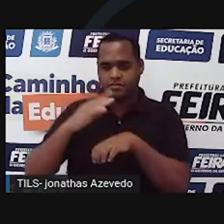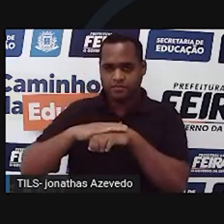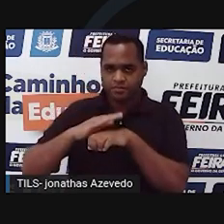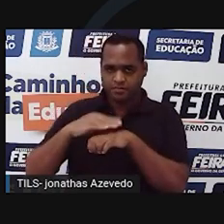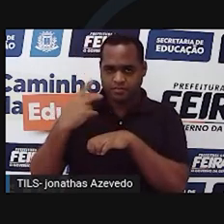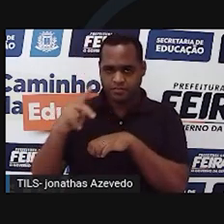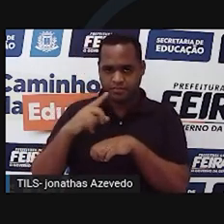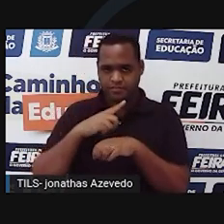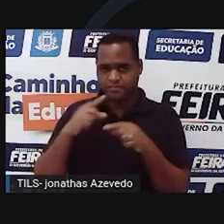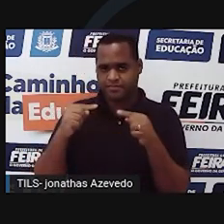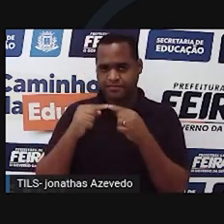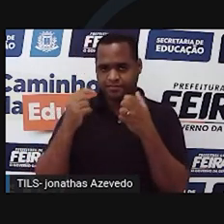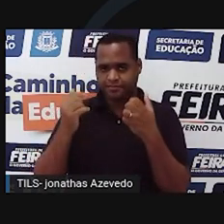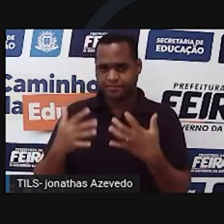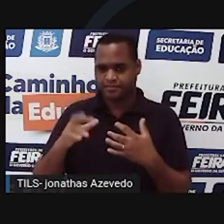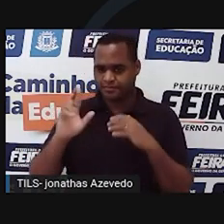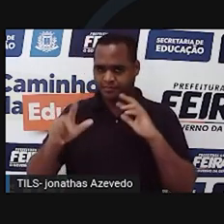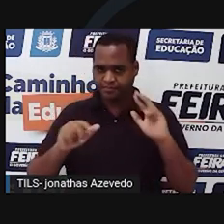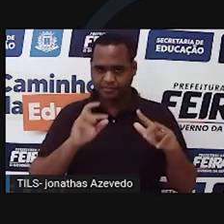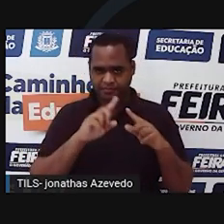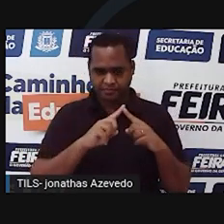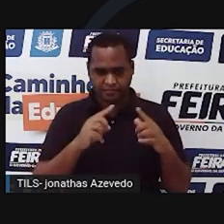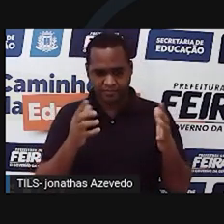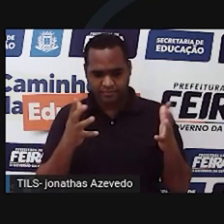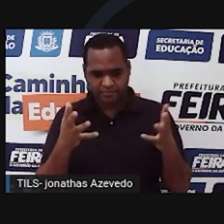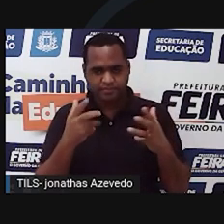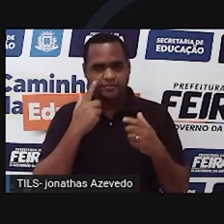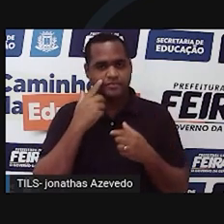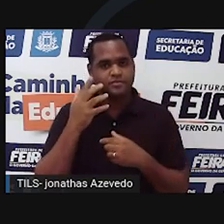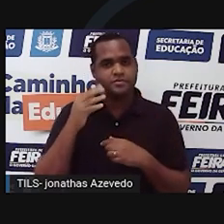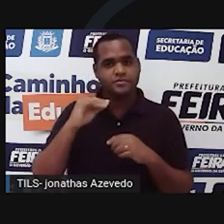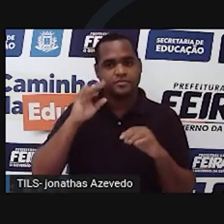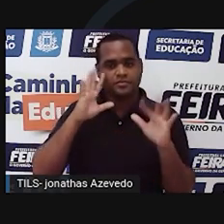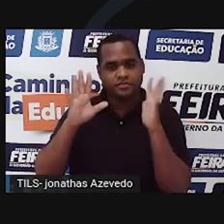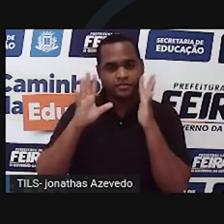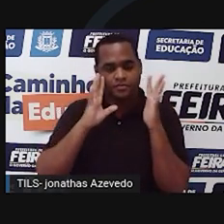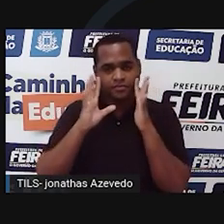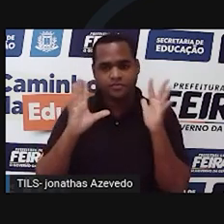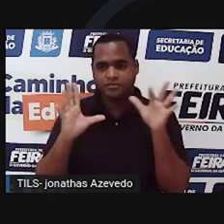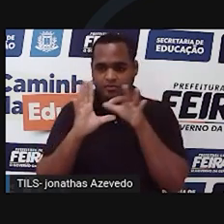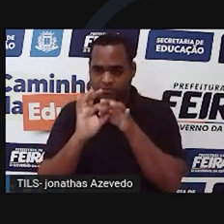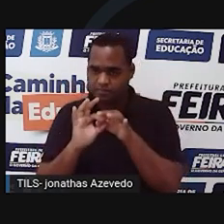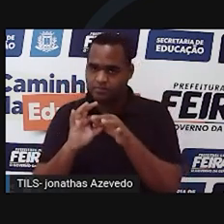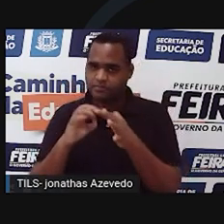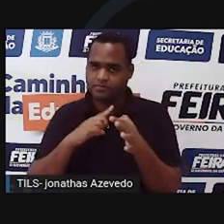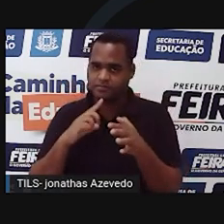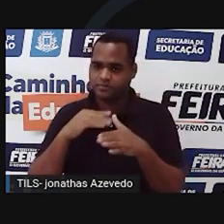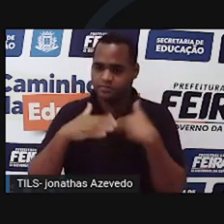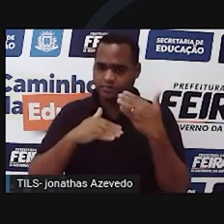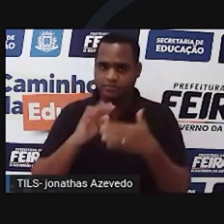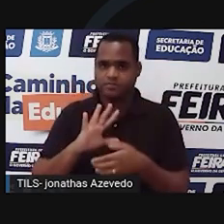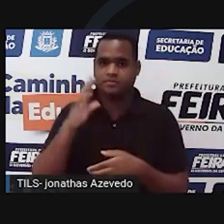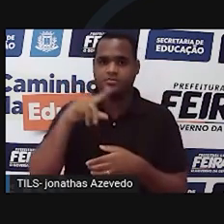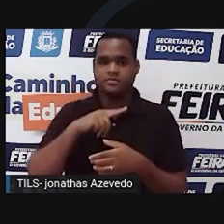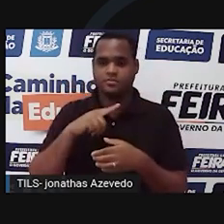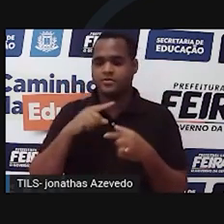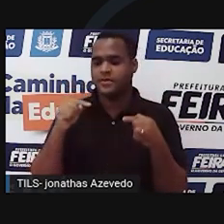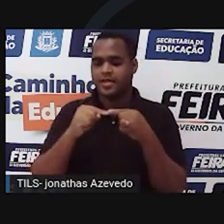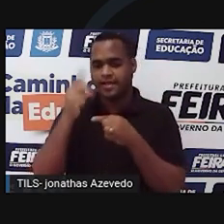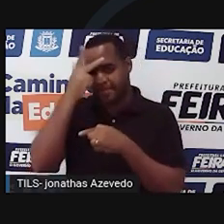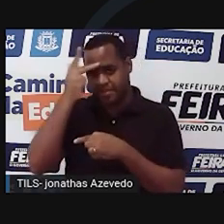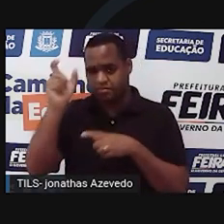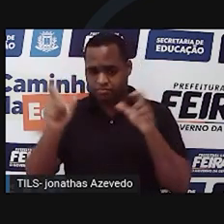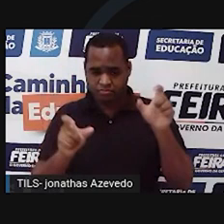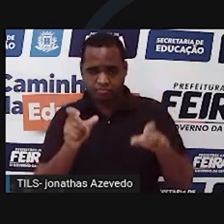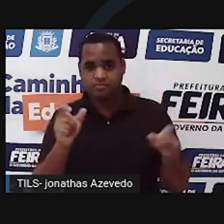Ela busca de forma completamente mística, construir uma influência entre os astros e a personalidade das pessoas e